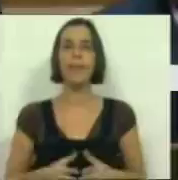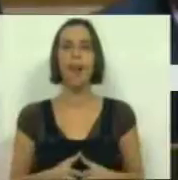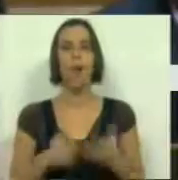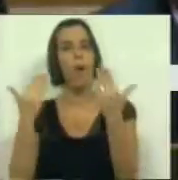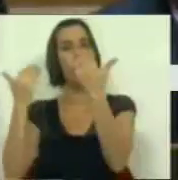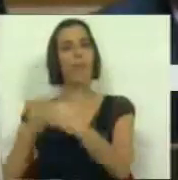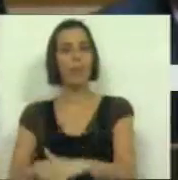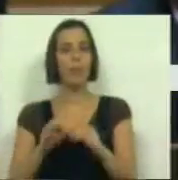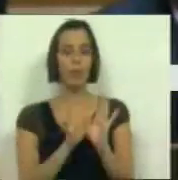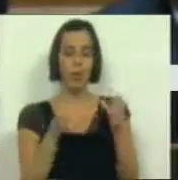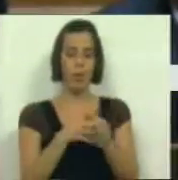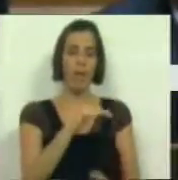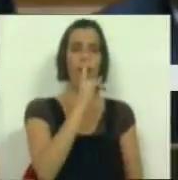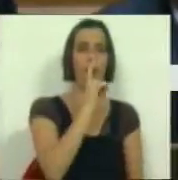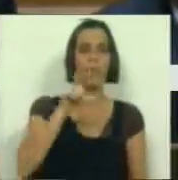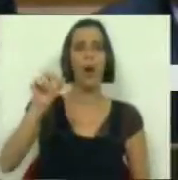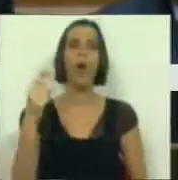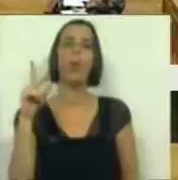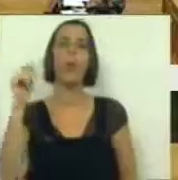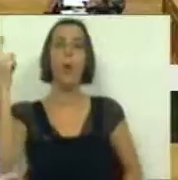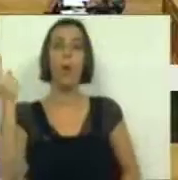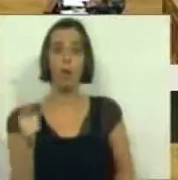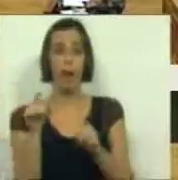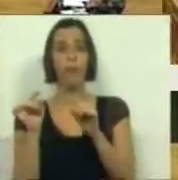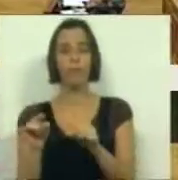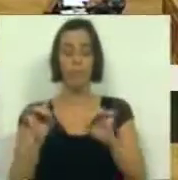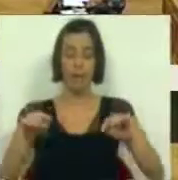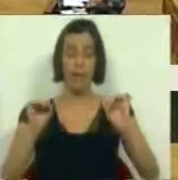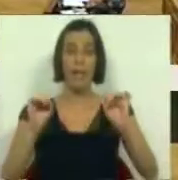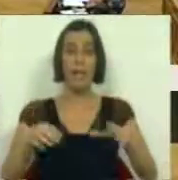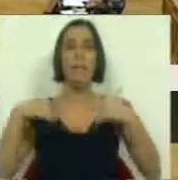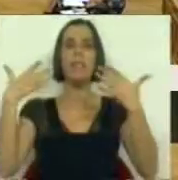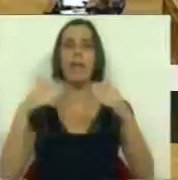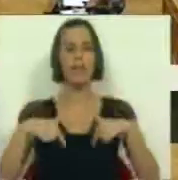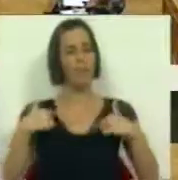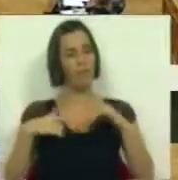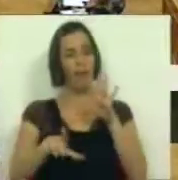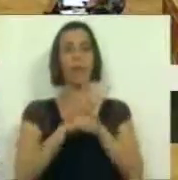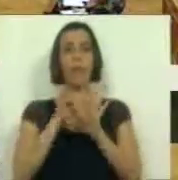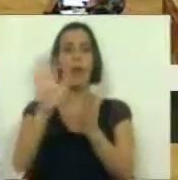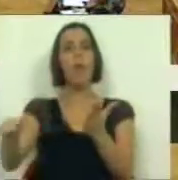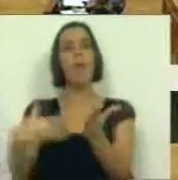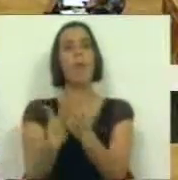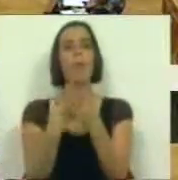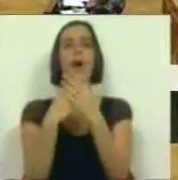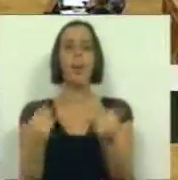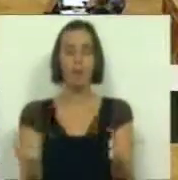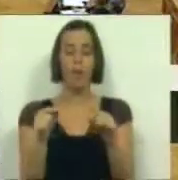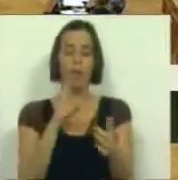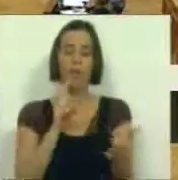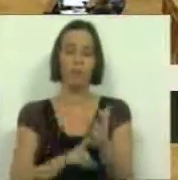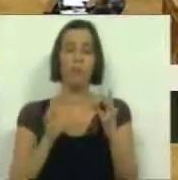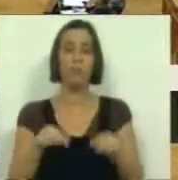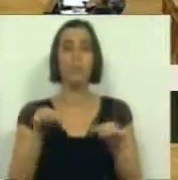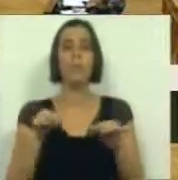limites entre os Conselhos de Faro e Loulé é uma iniciativa legislativa que propõe resolver, de